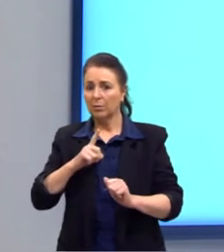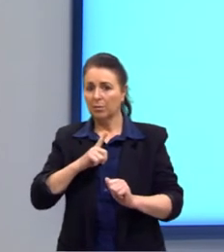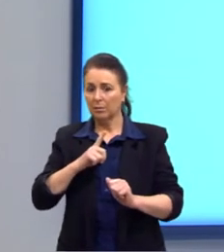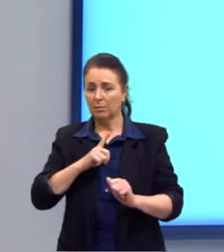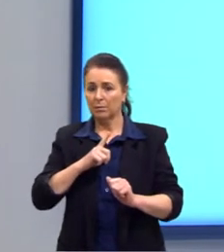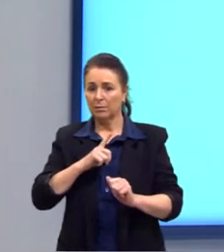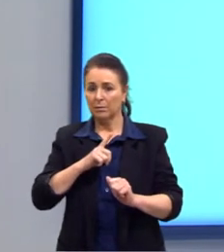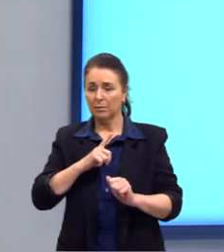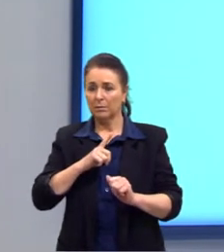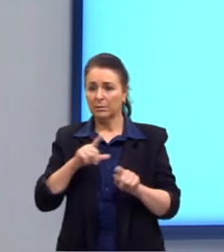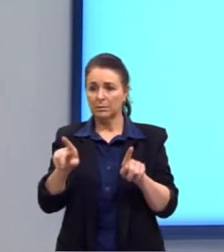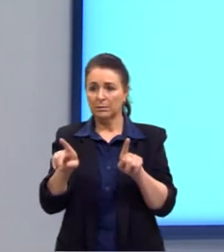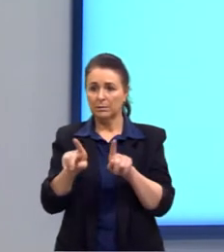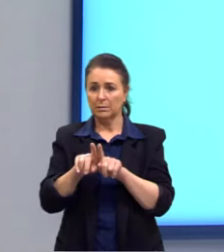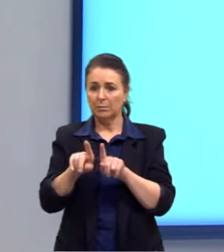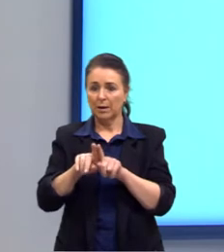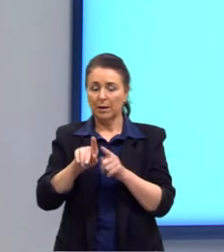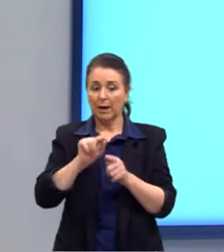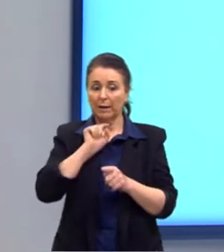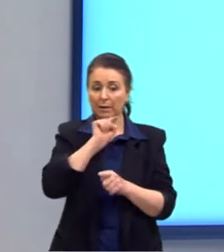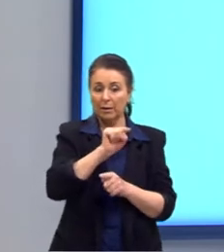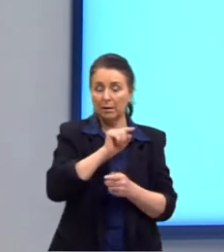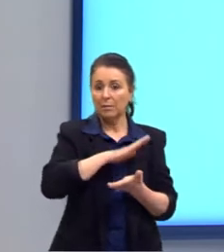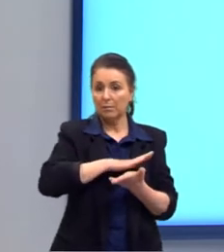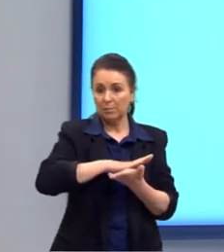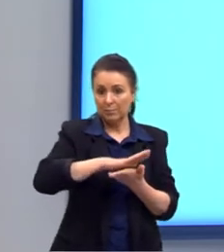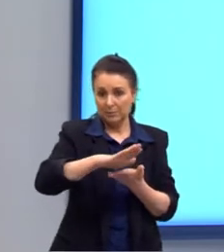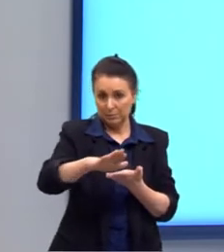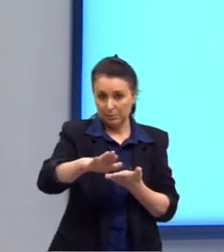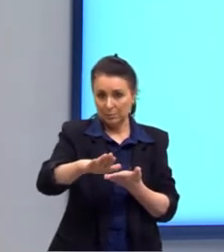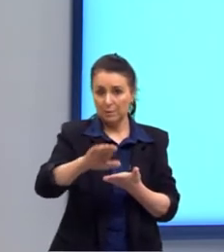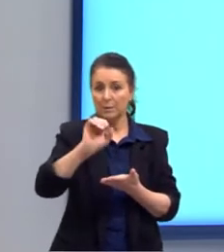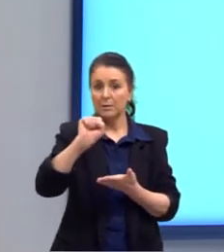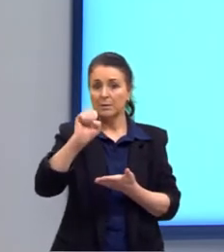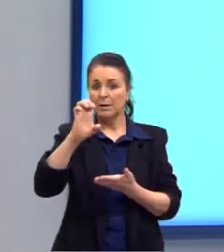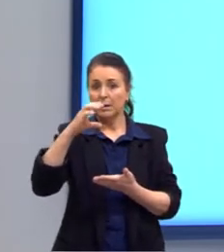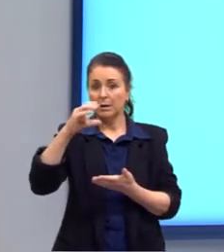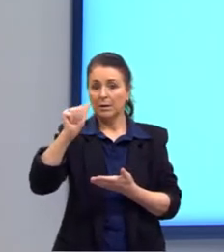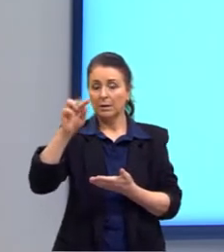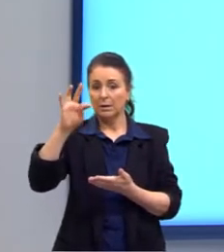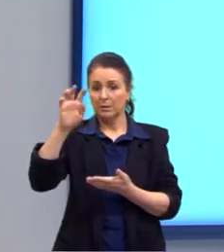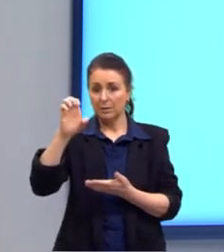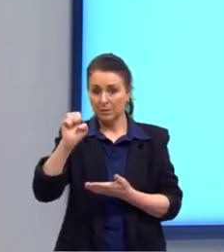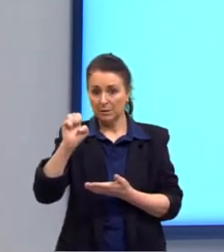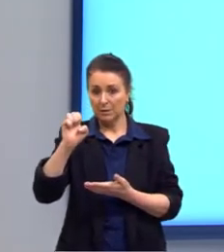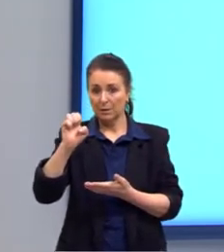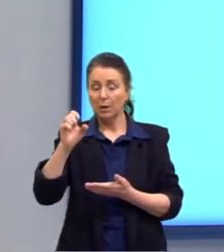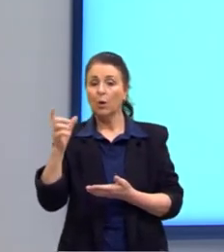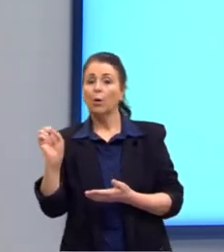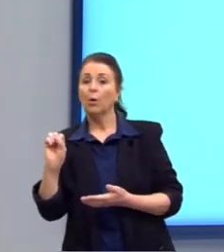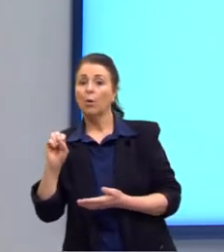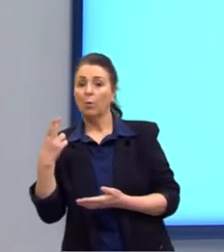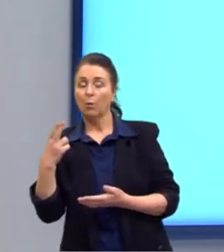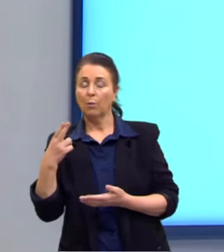ali, né? Aquele plano. Serem secantes ou paralelas. Secantes, quando a reta